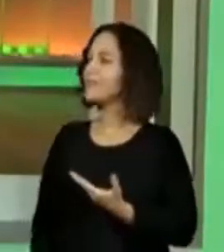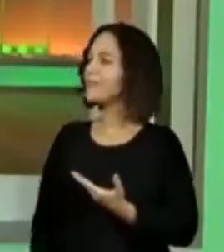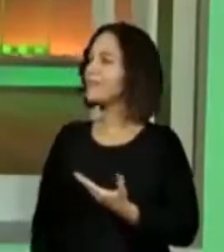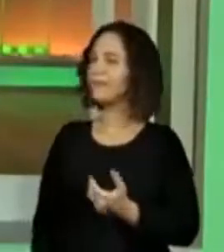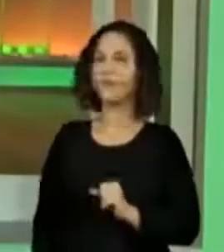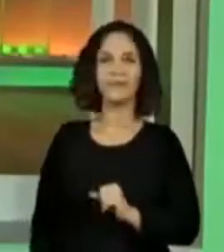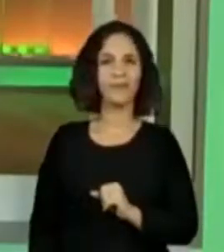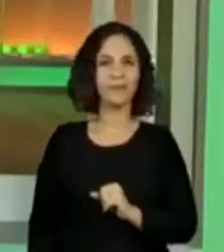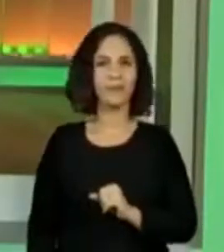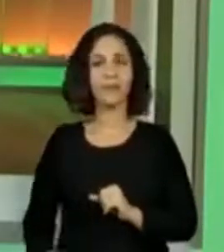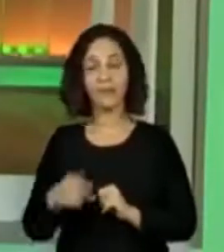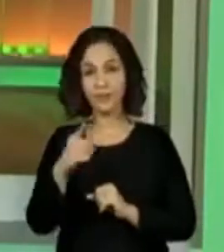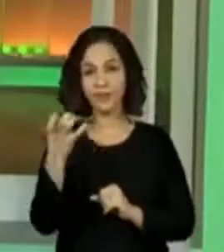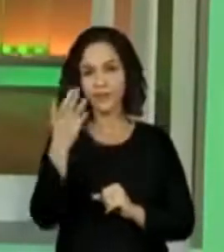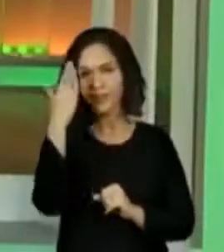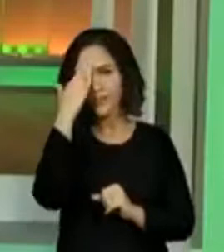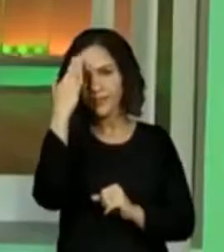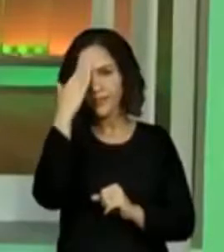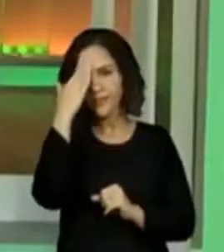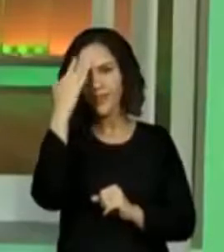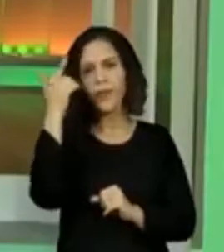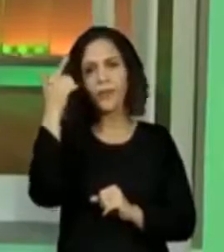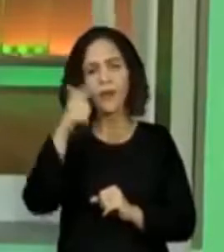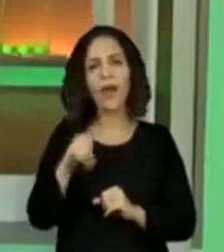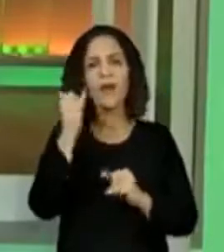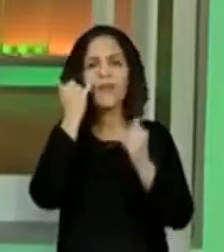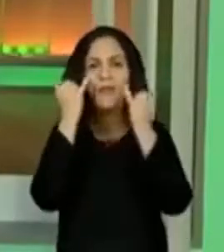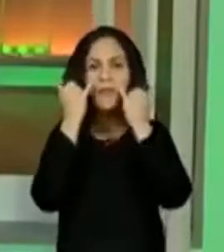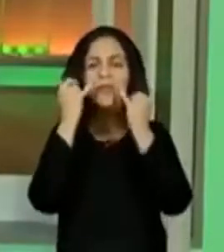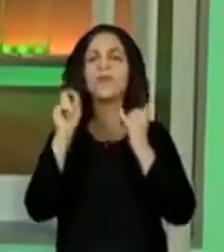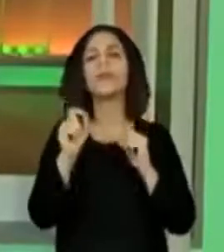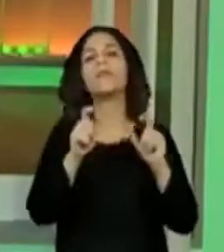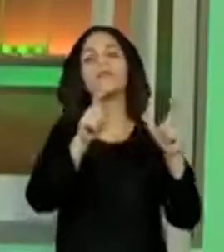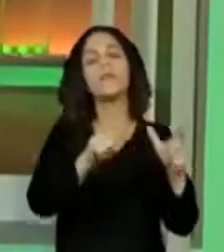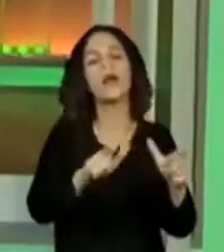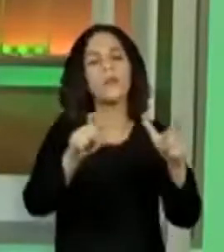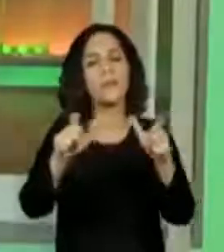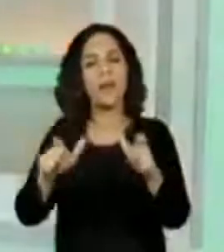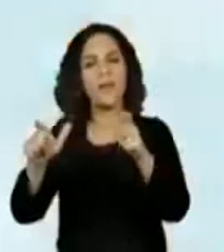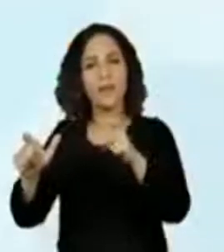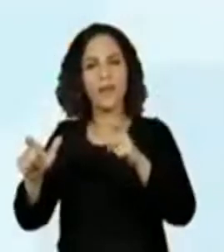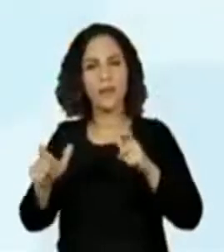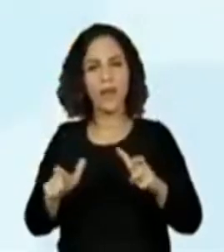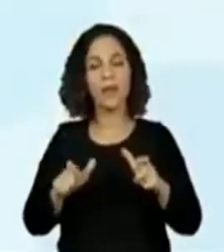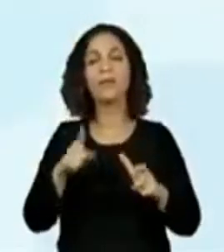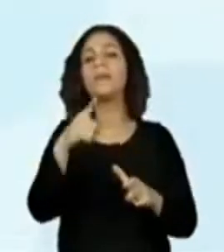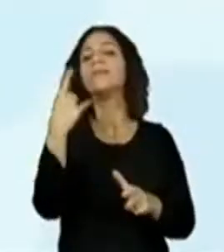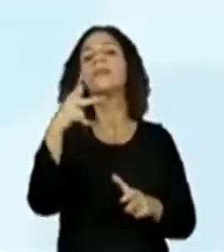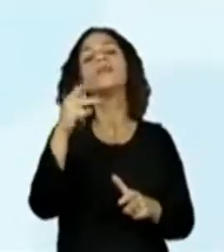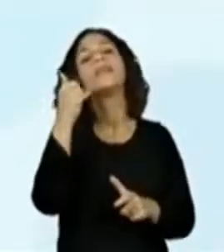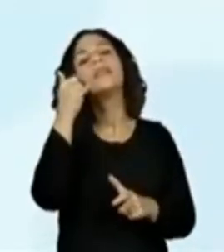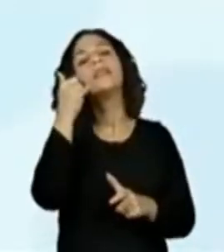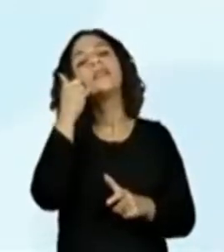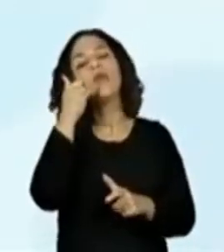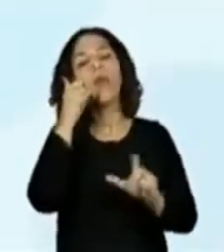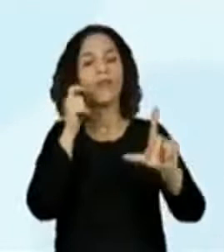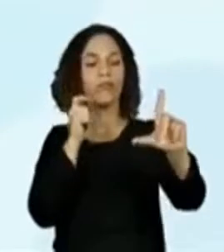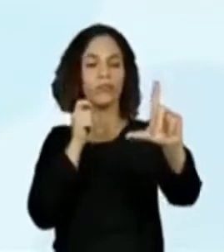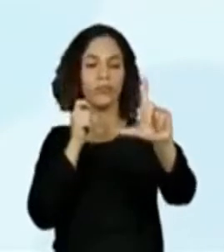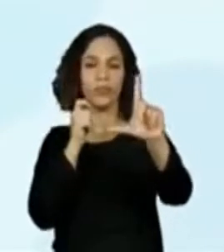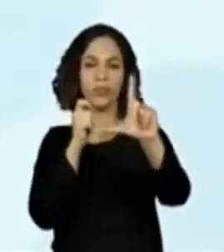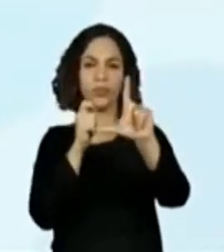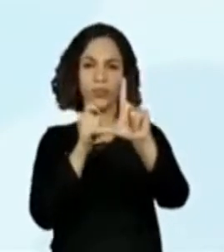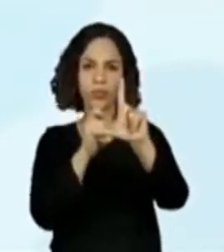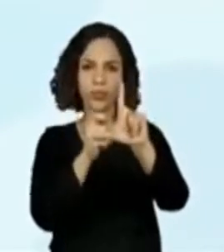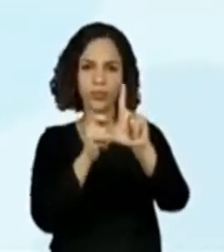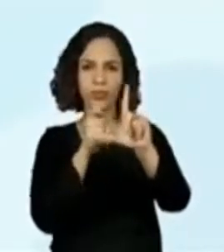Se você quiser saber mais sobre espaços de vivências, coloca seu celular aqui no QR Code, que a